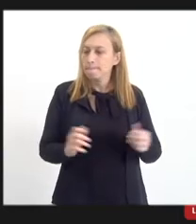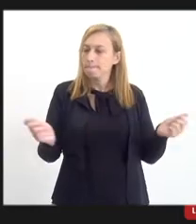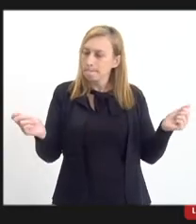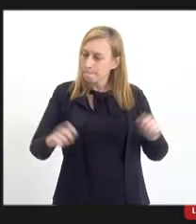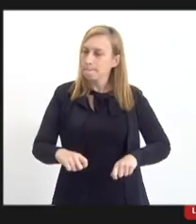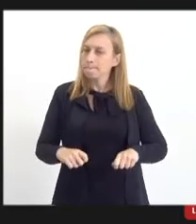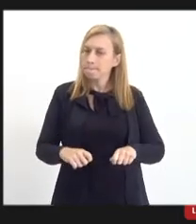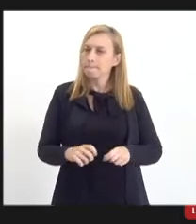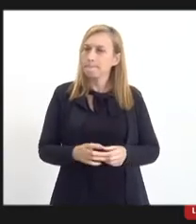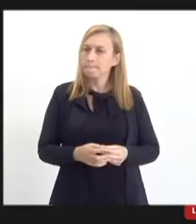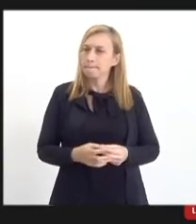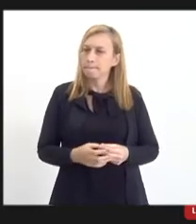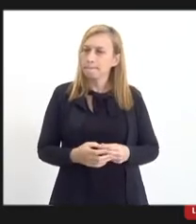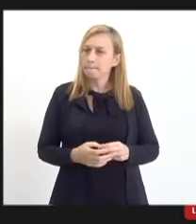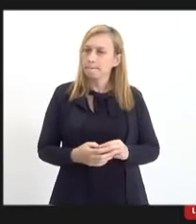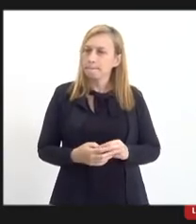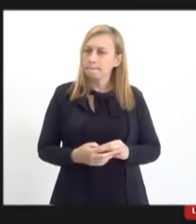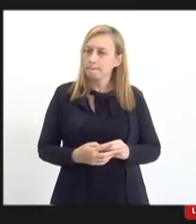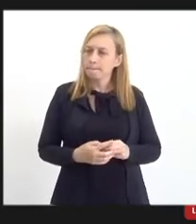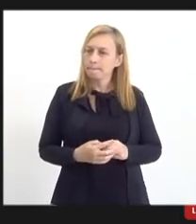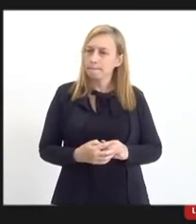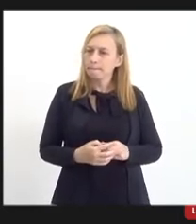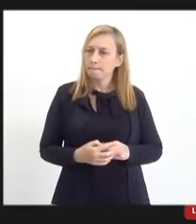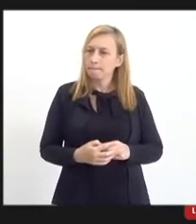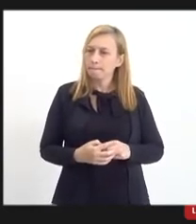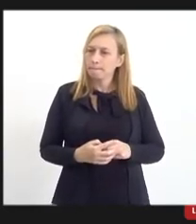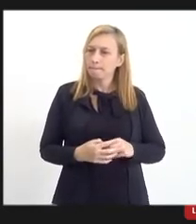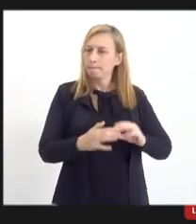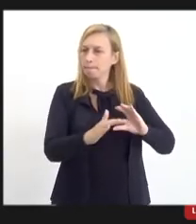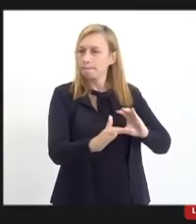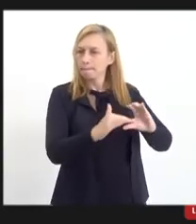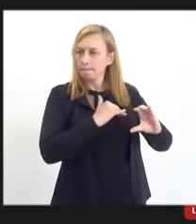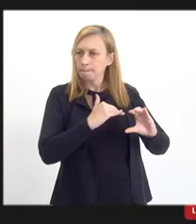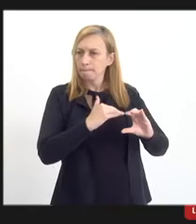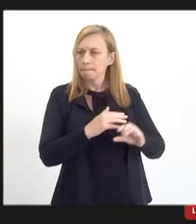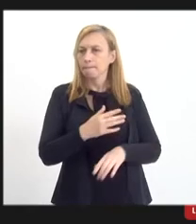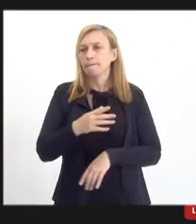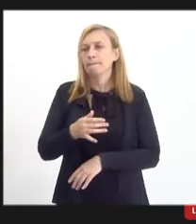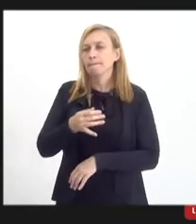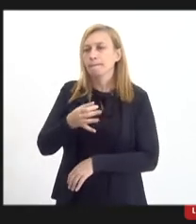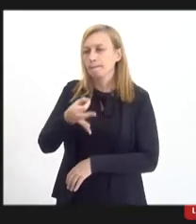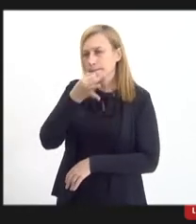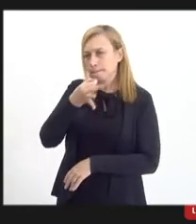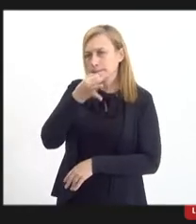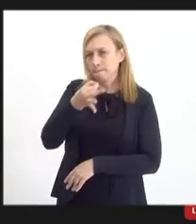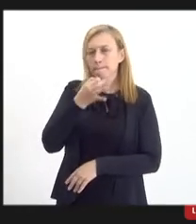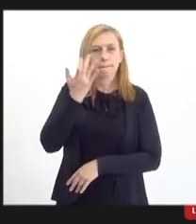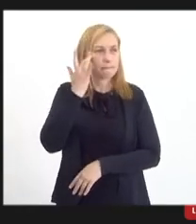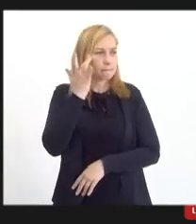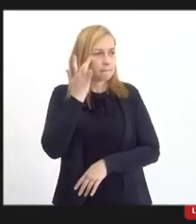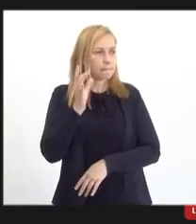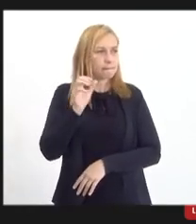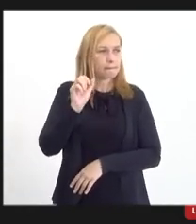capacitado, né, para estar nos encaminhando aí essas sugestões. Eu acho que a doutora Magda pode também aí